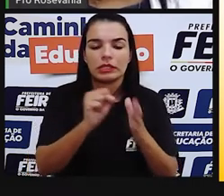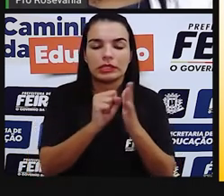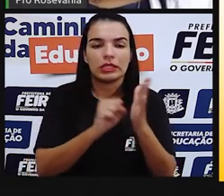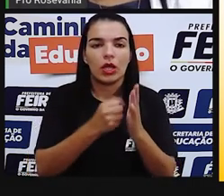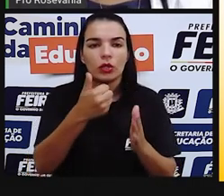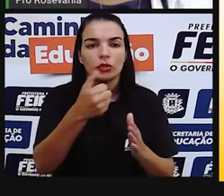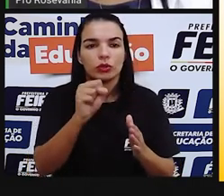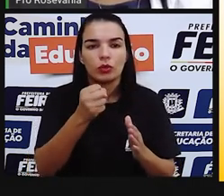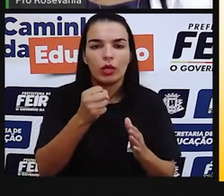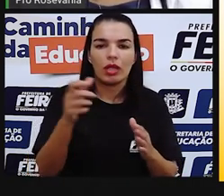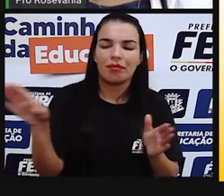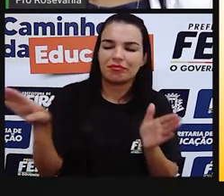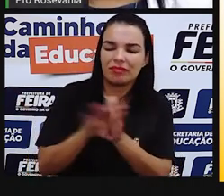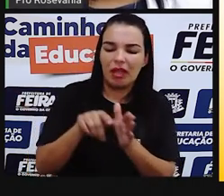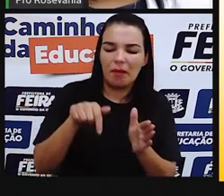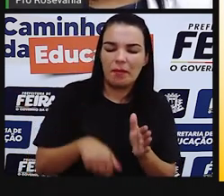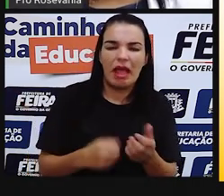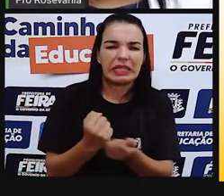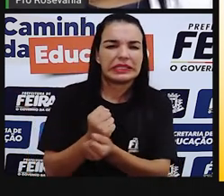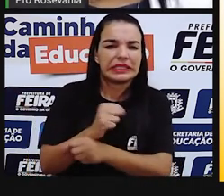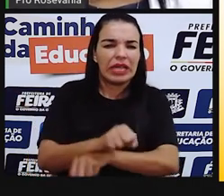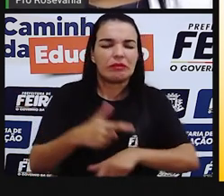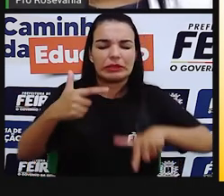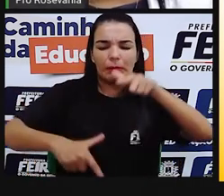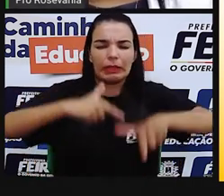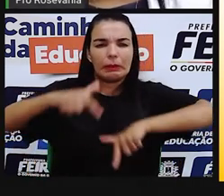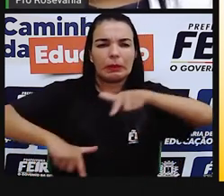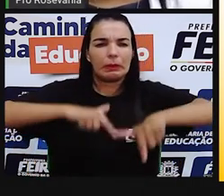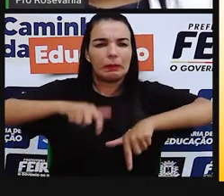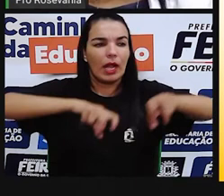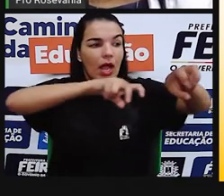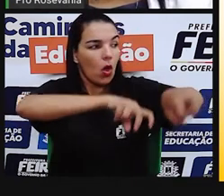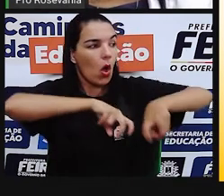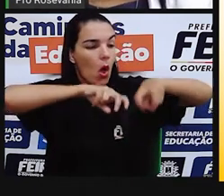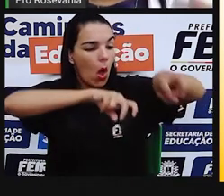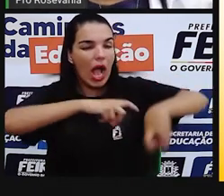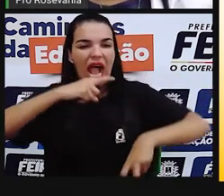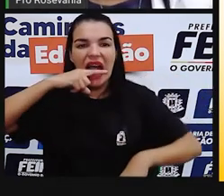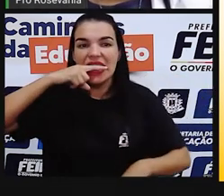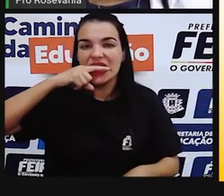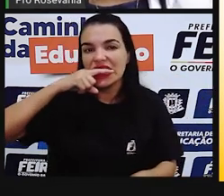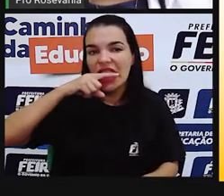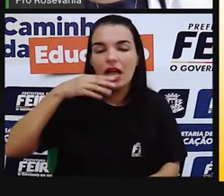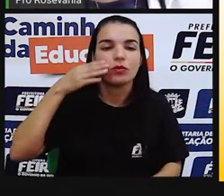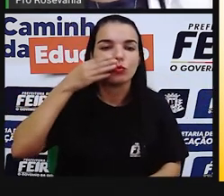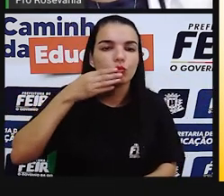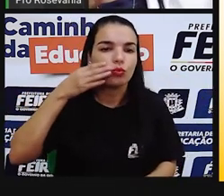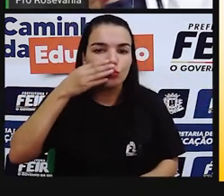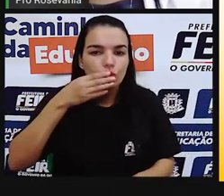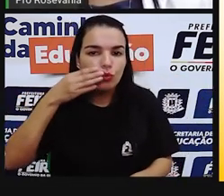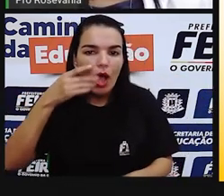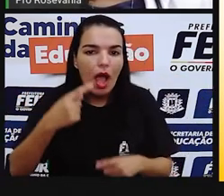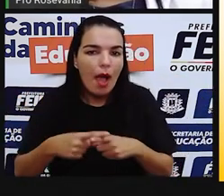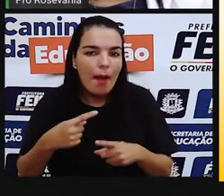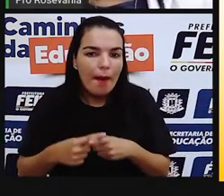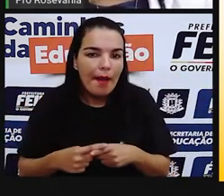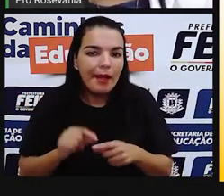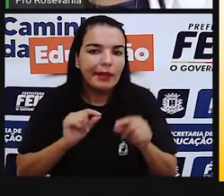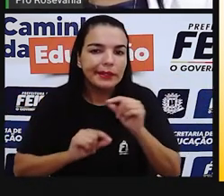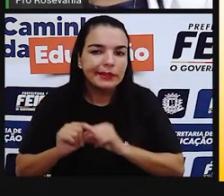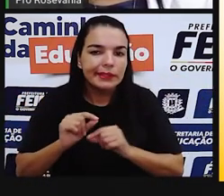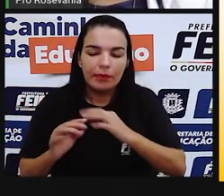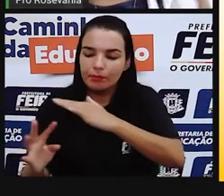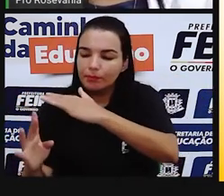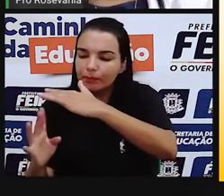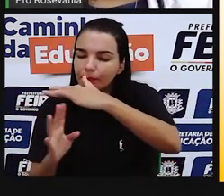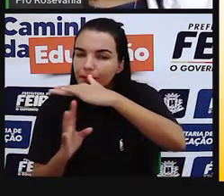liberação. Pensem que eles não vieram pra cá, de boa cidade, de boa cidade, migraram pra aqui. É tanto que, no processo migratório,